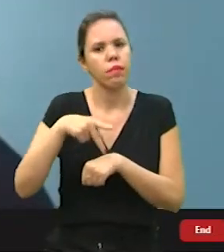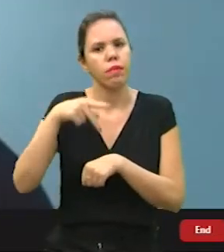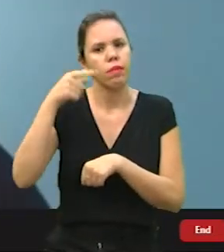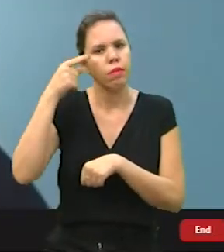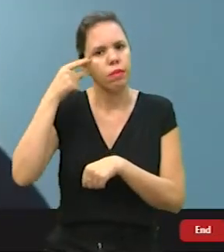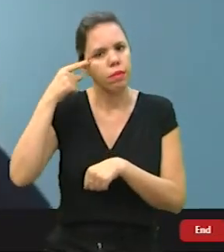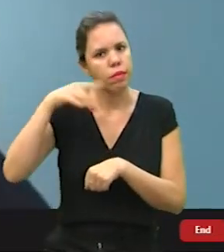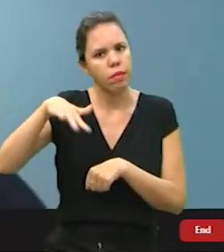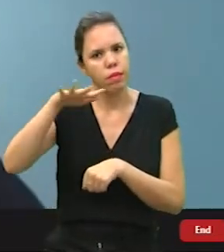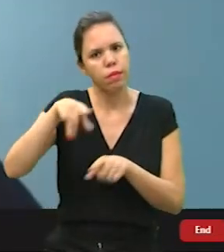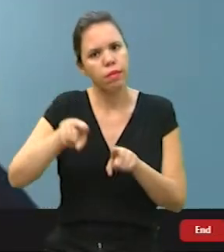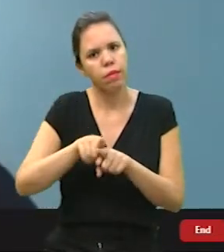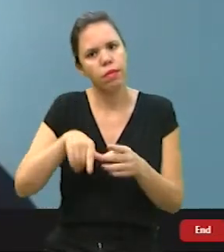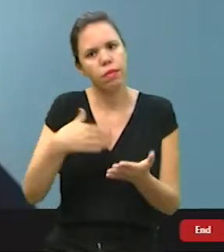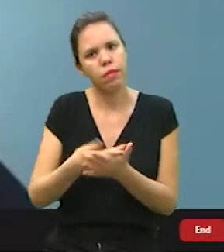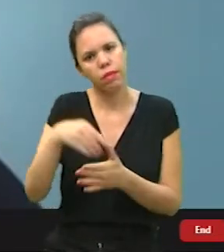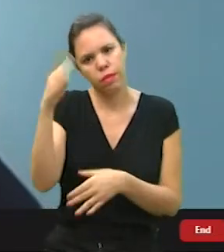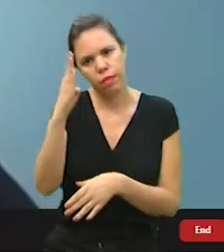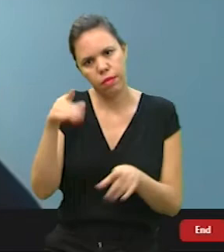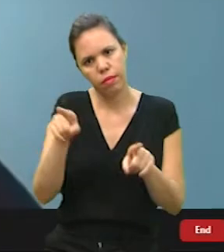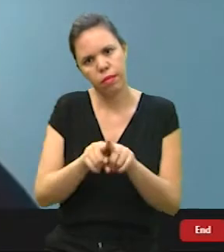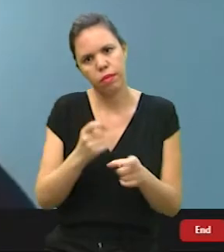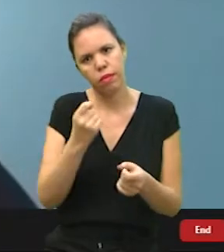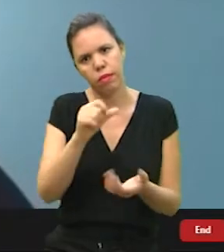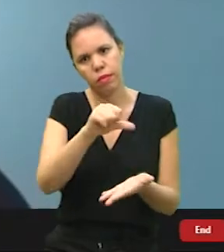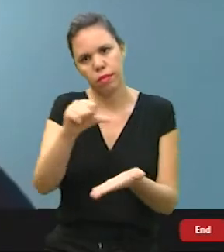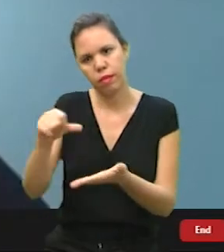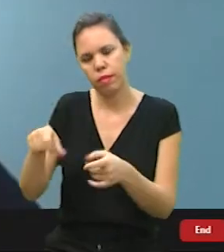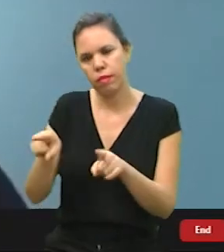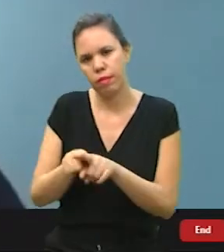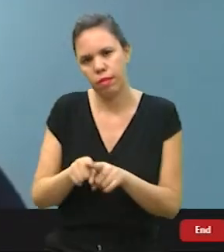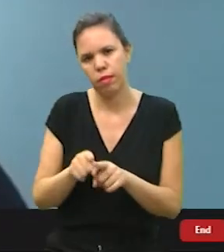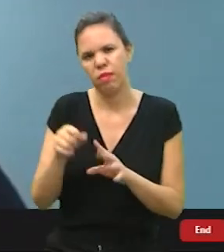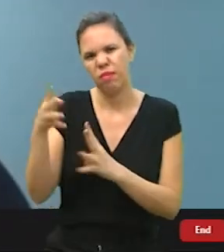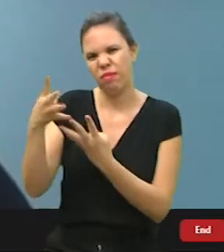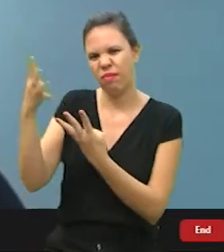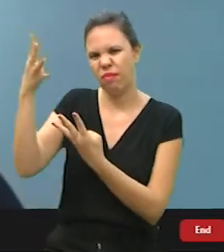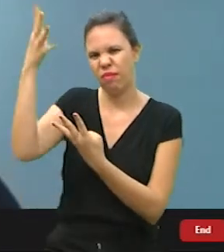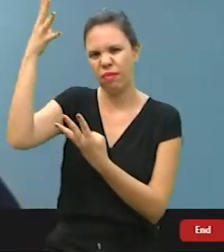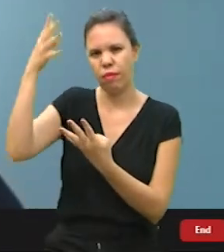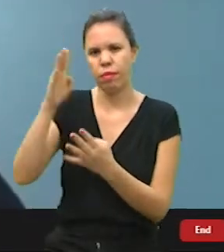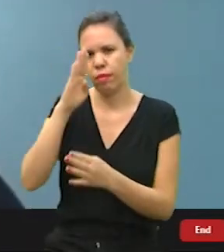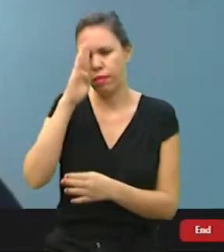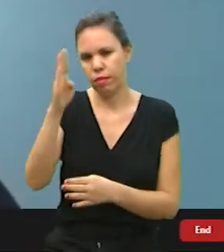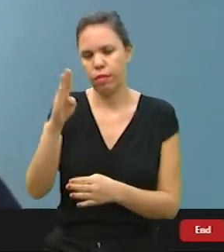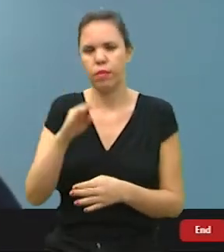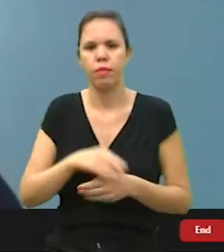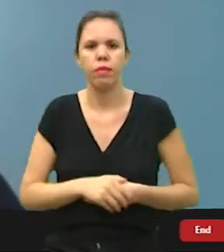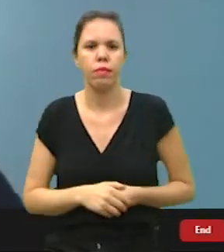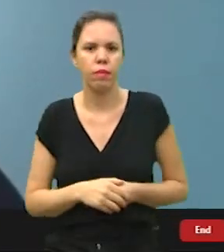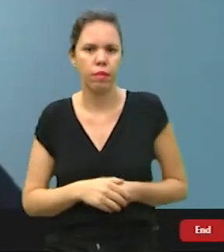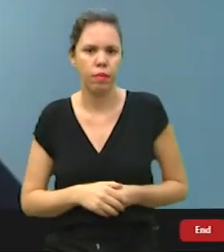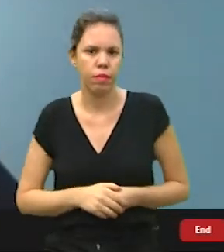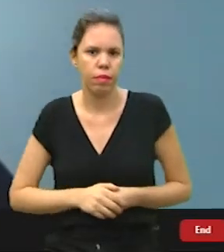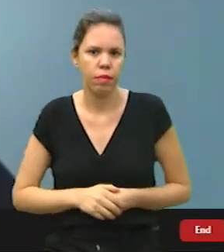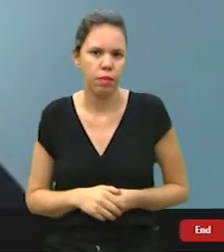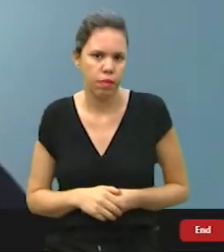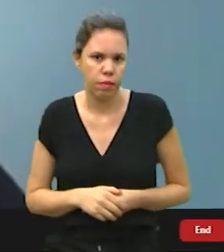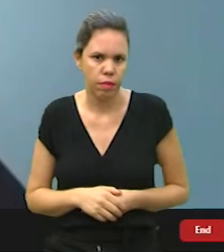até aqui no Brasil, alguns pontos que são bem poluídos, principalmente nas áreas